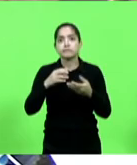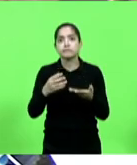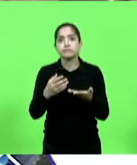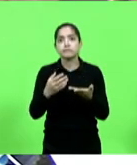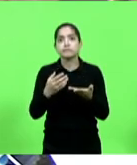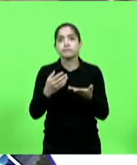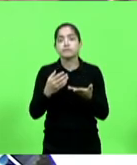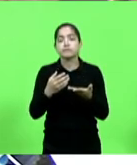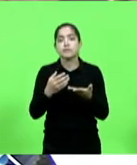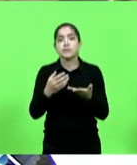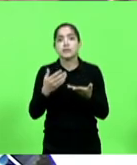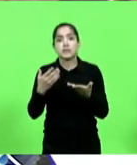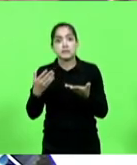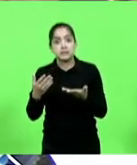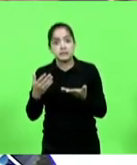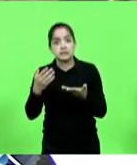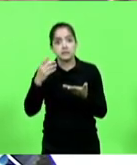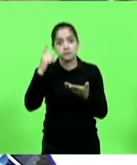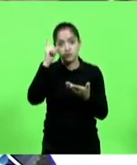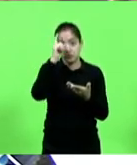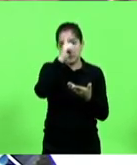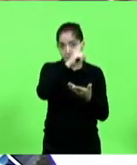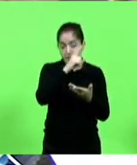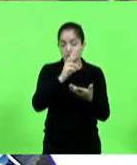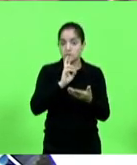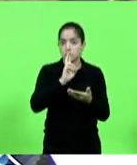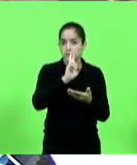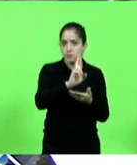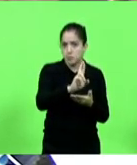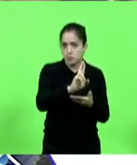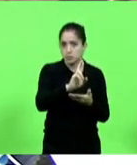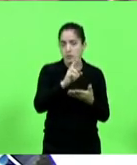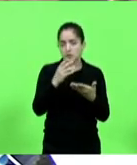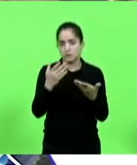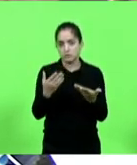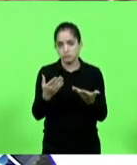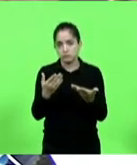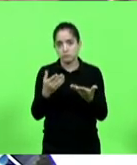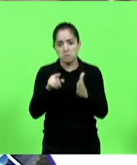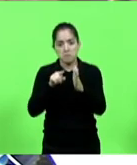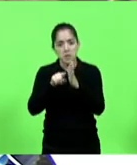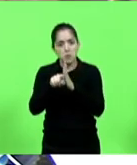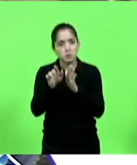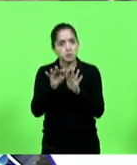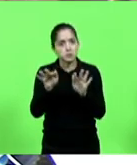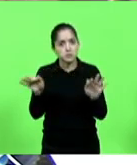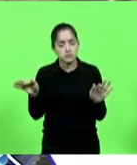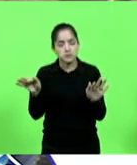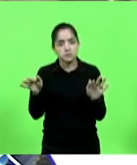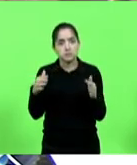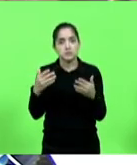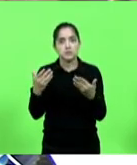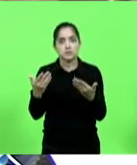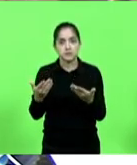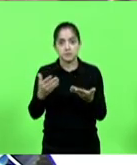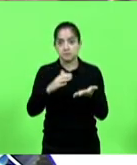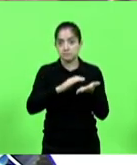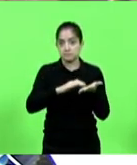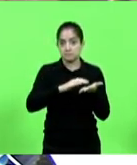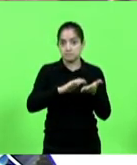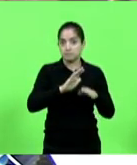se houver alguma dificuldade para responder essa pergunta simples dessa forma, pela secretaria,